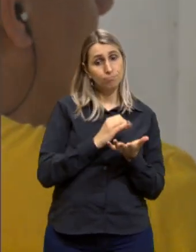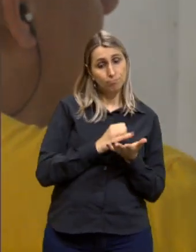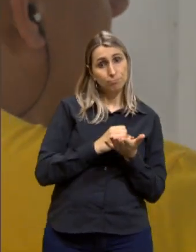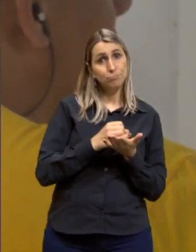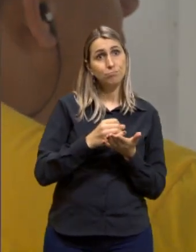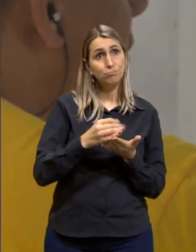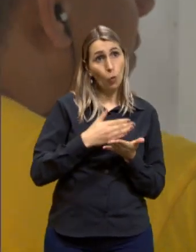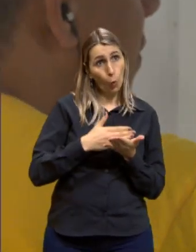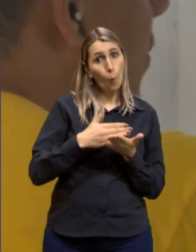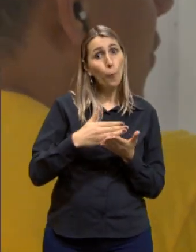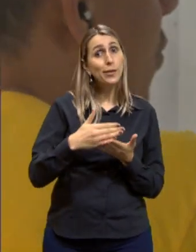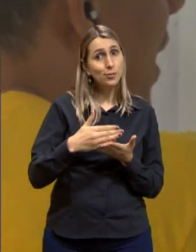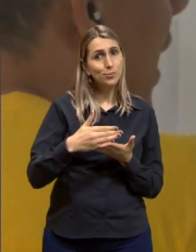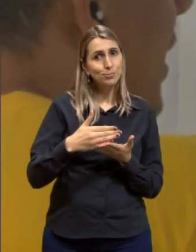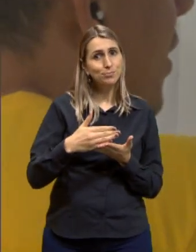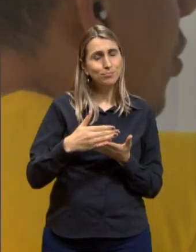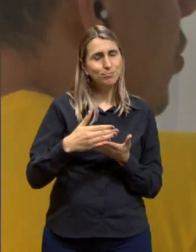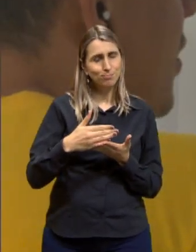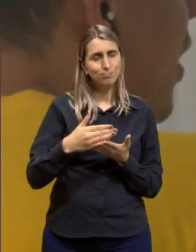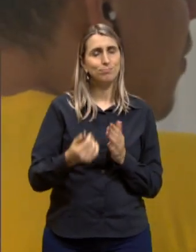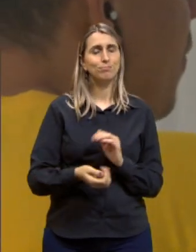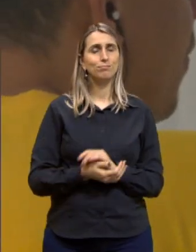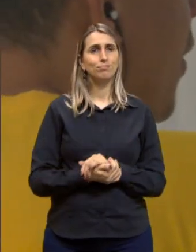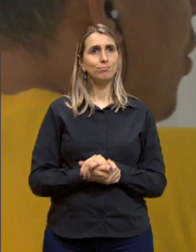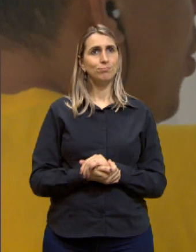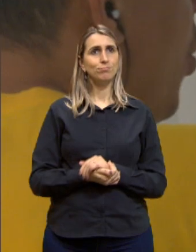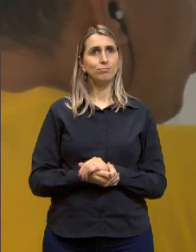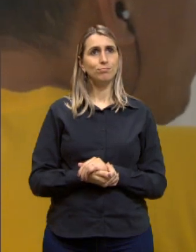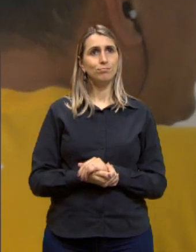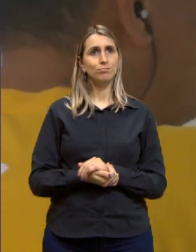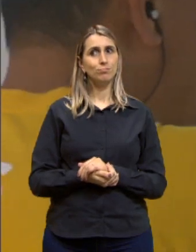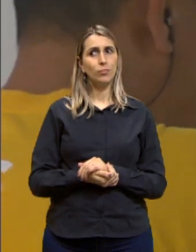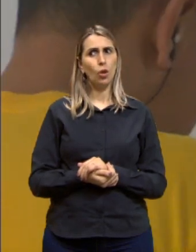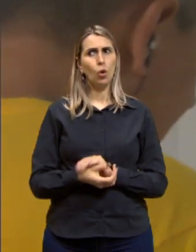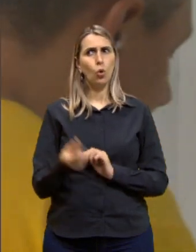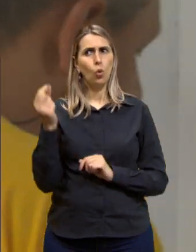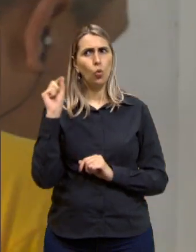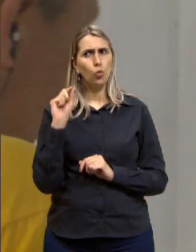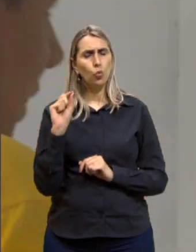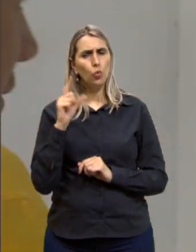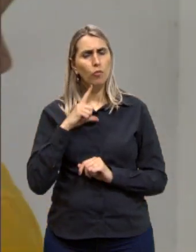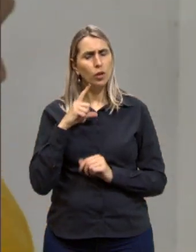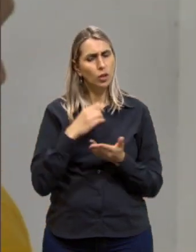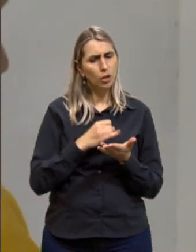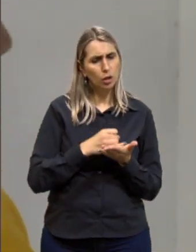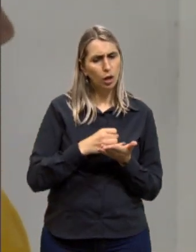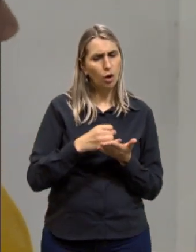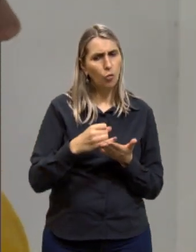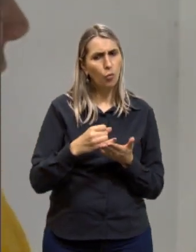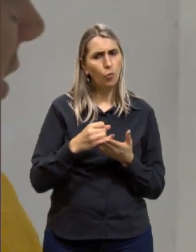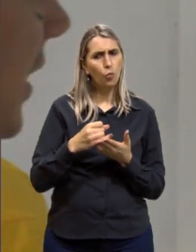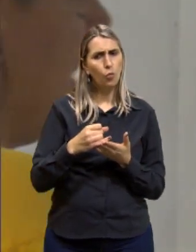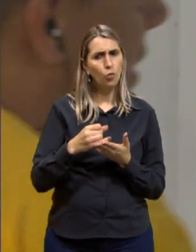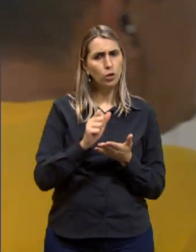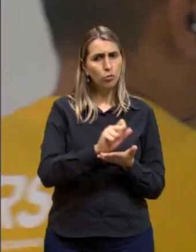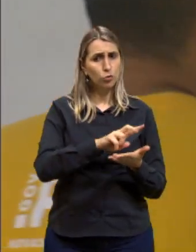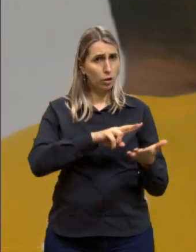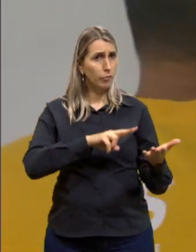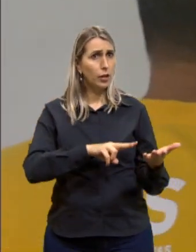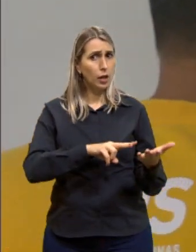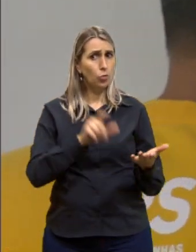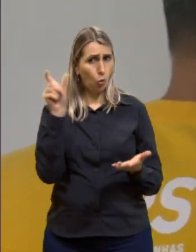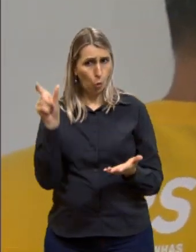Uma introdução, uma introdução. O que que vai ter nessa introdução? O que a banca espera de vocês?